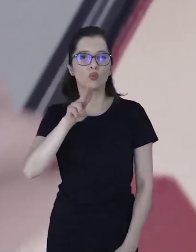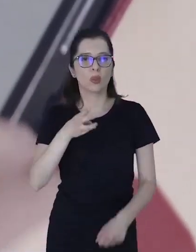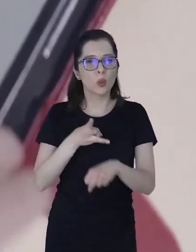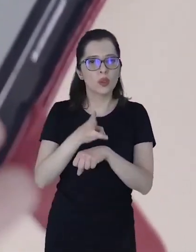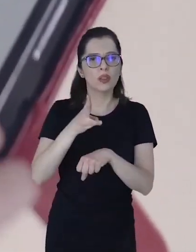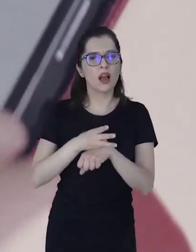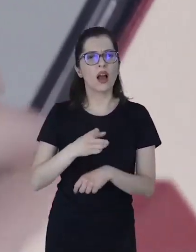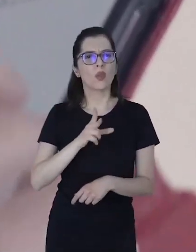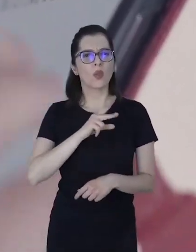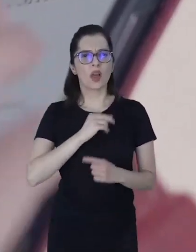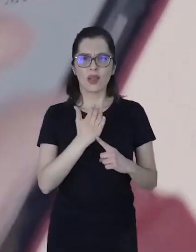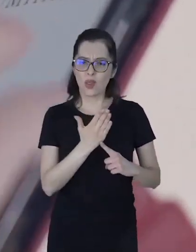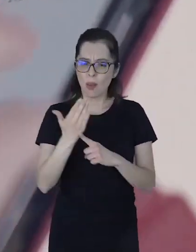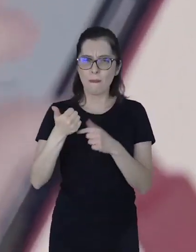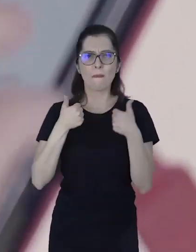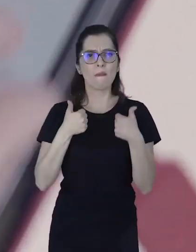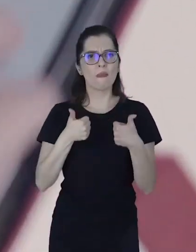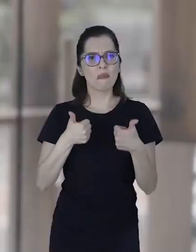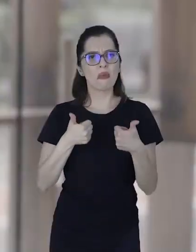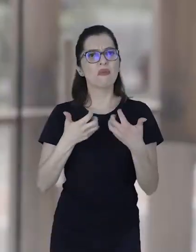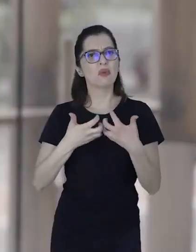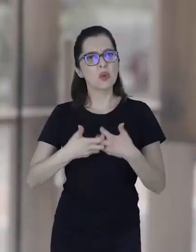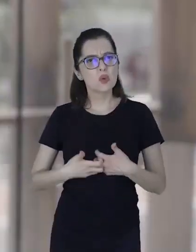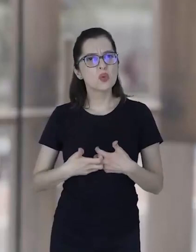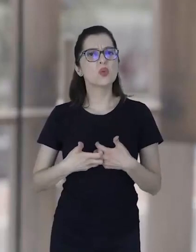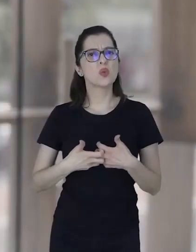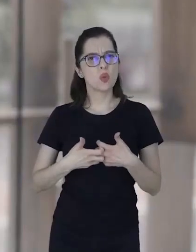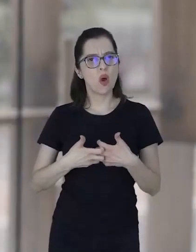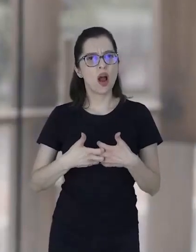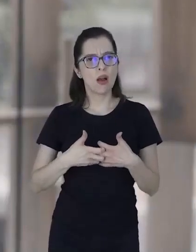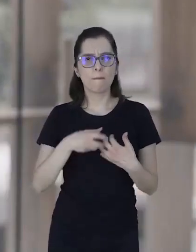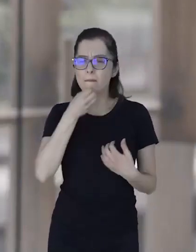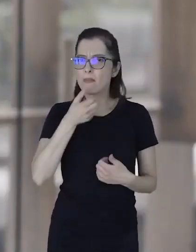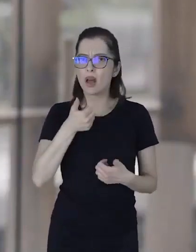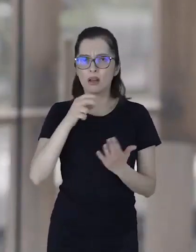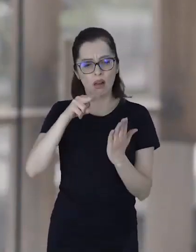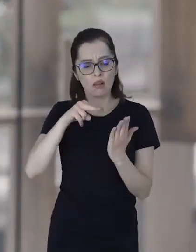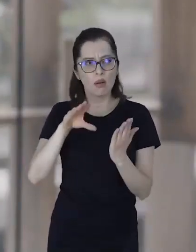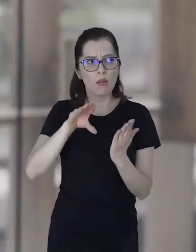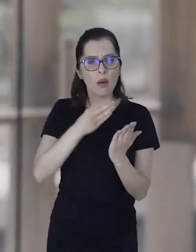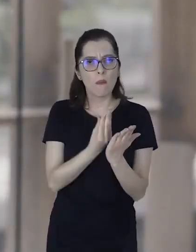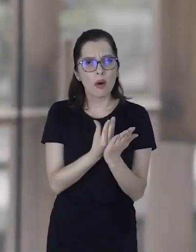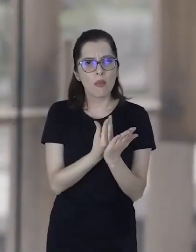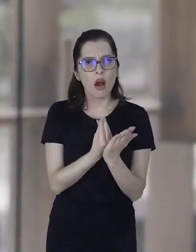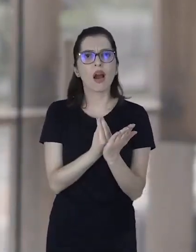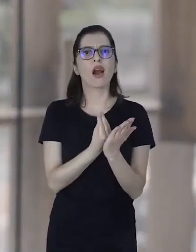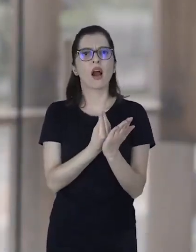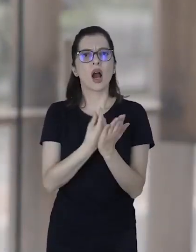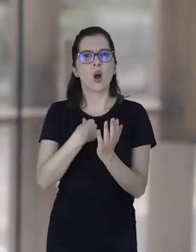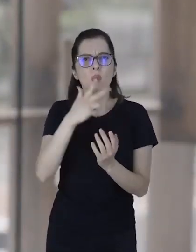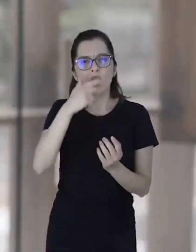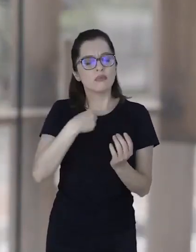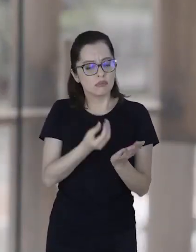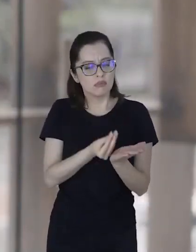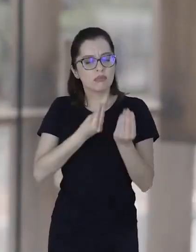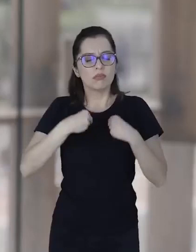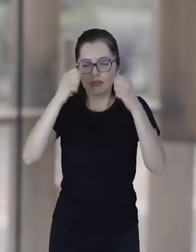ele tecnologicamente funciona muito bem. Ele funciona muito bem com o leitor de tela. Edgar. Mas eu acho que o